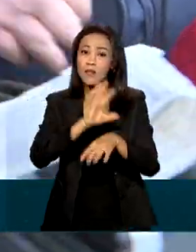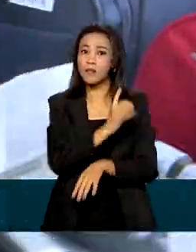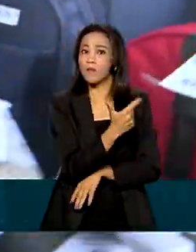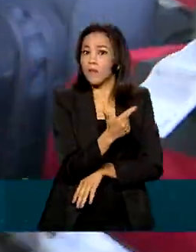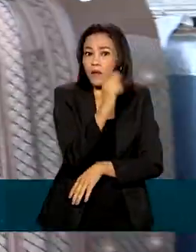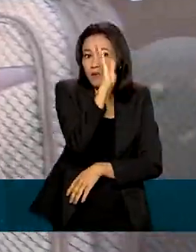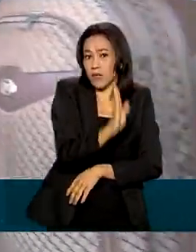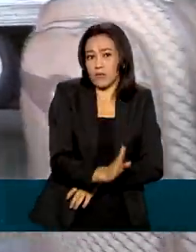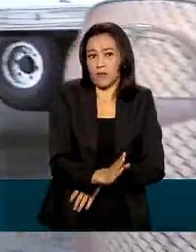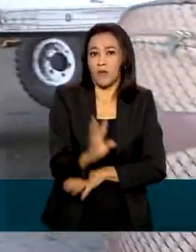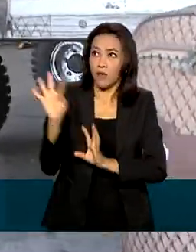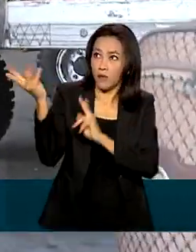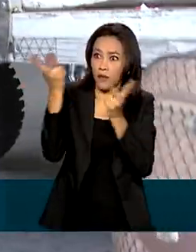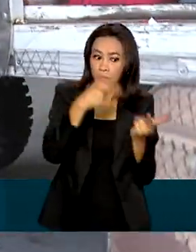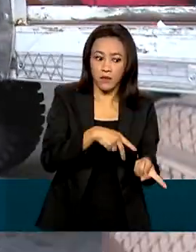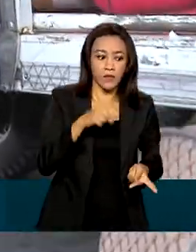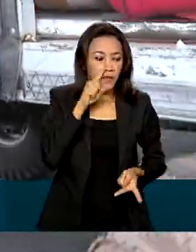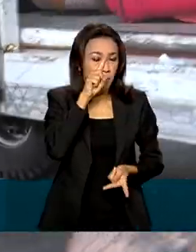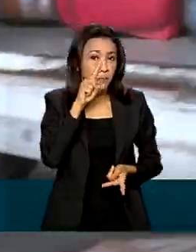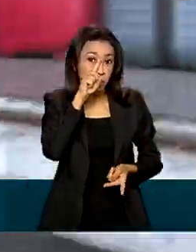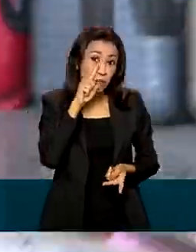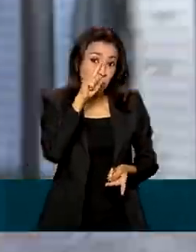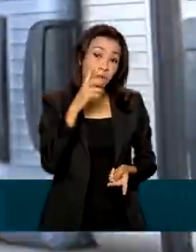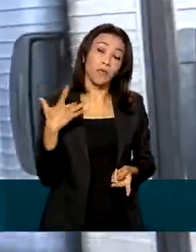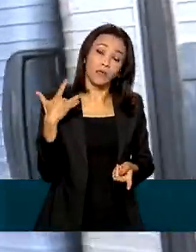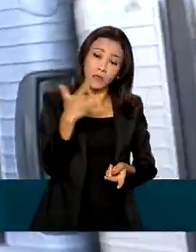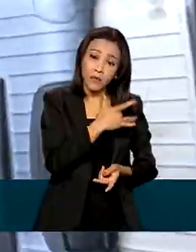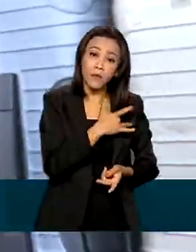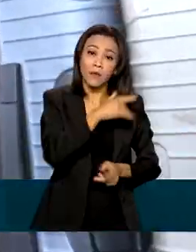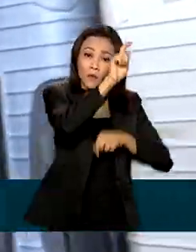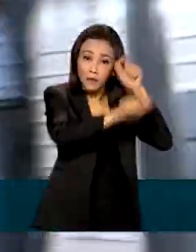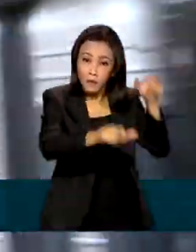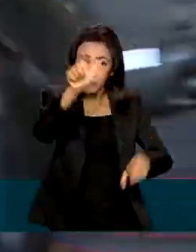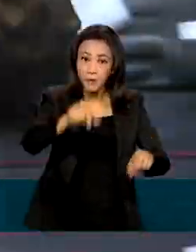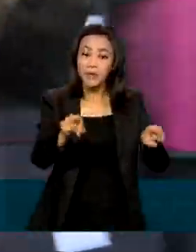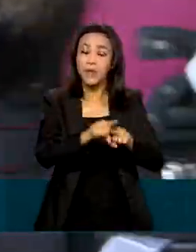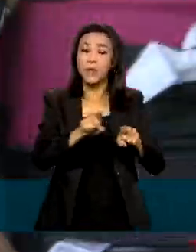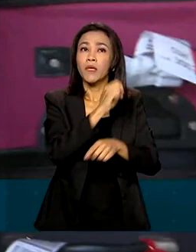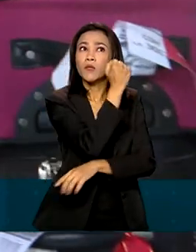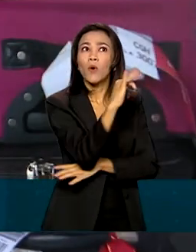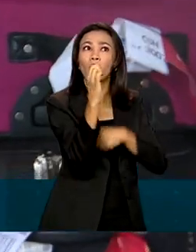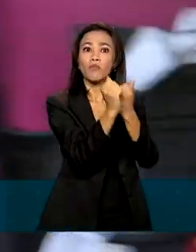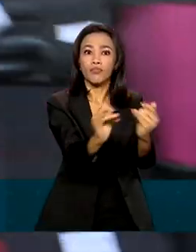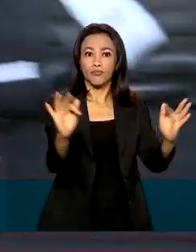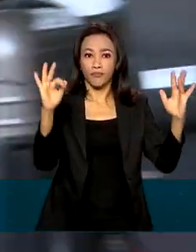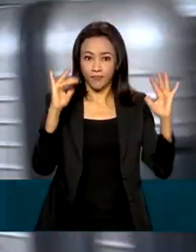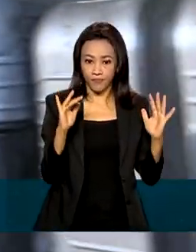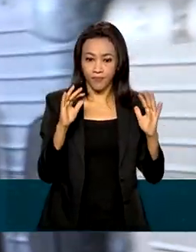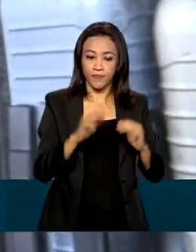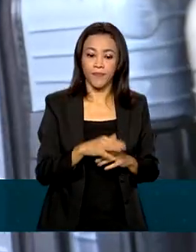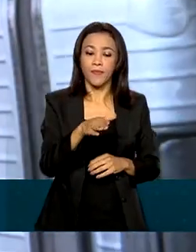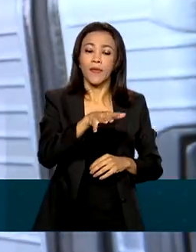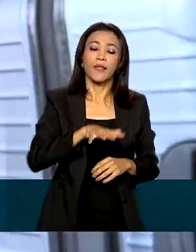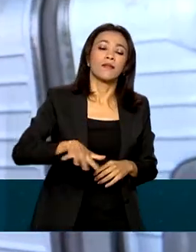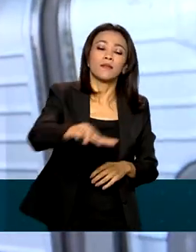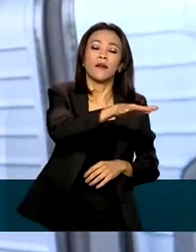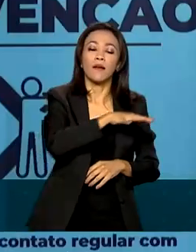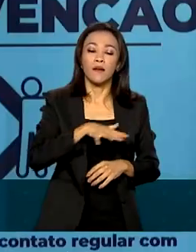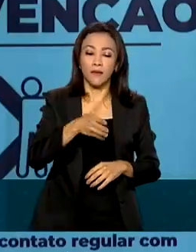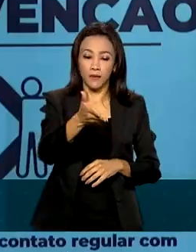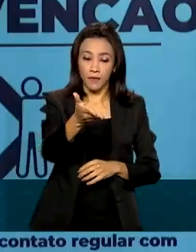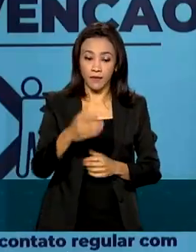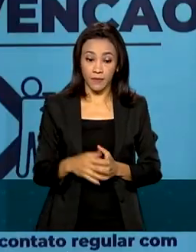no Brasil e ameaçar a saúde de pessoas e também do meio ambiente, destruindo produções agropecuárias.